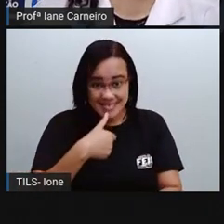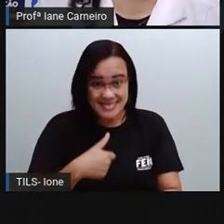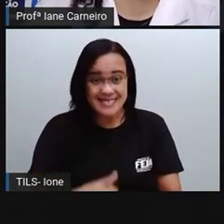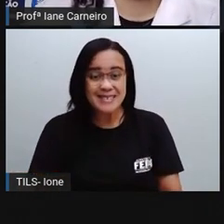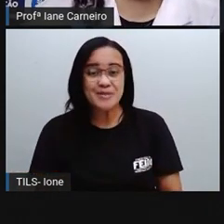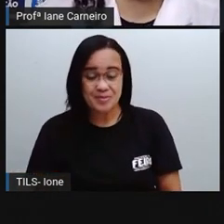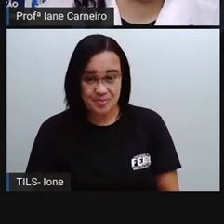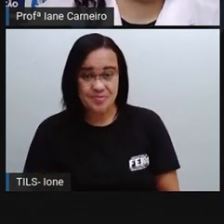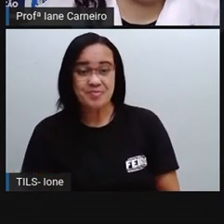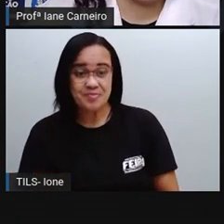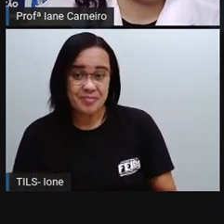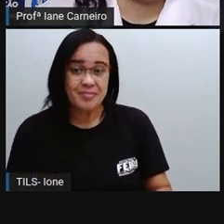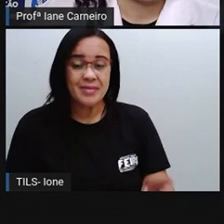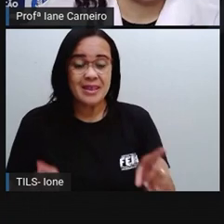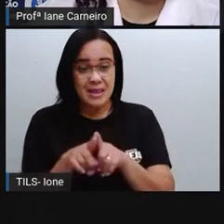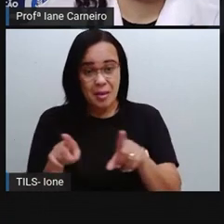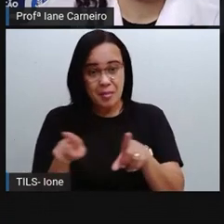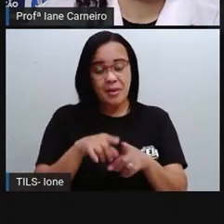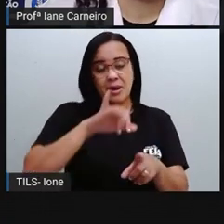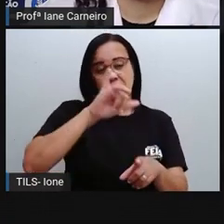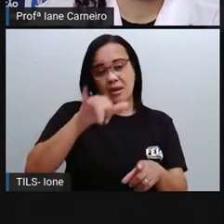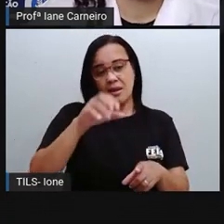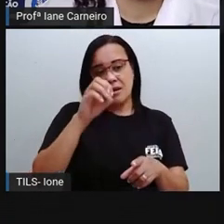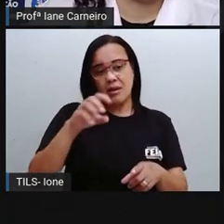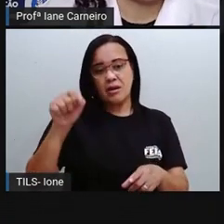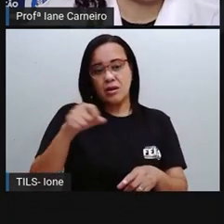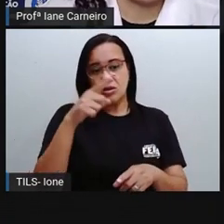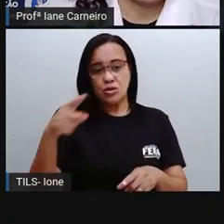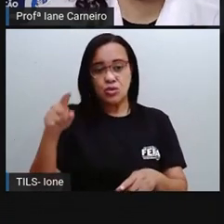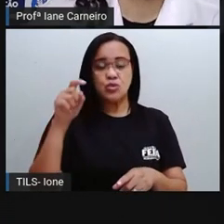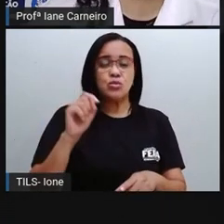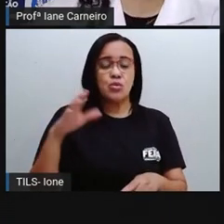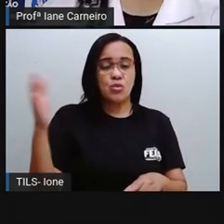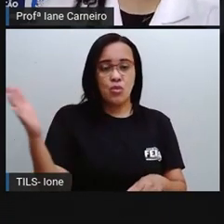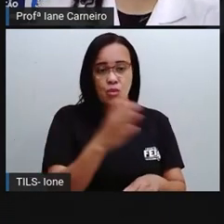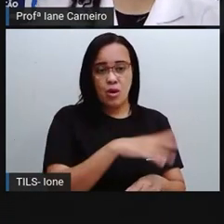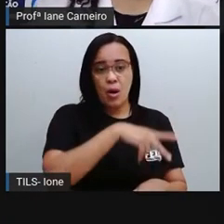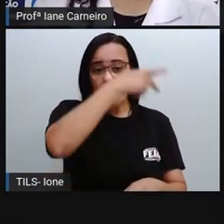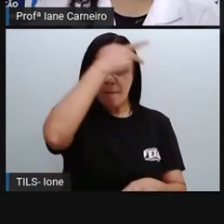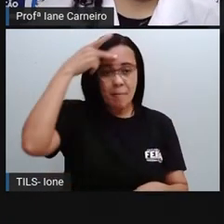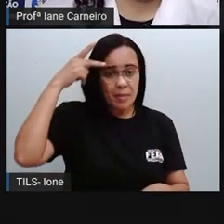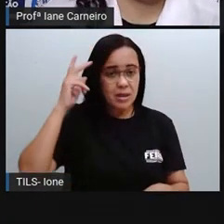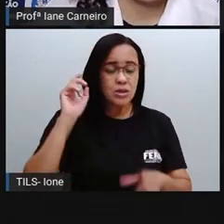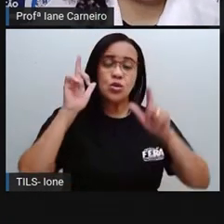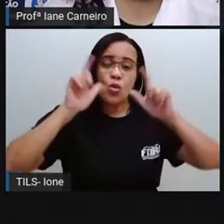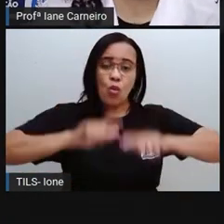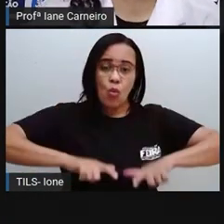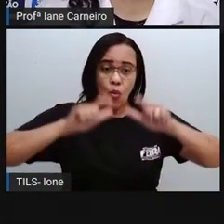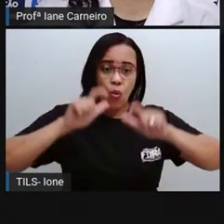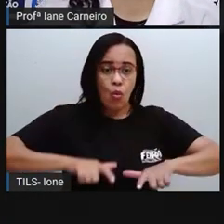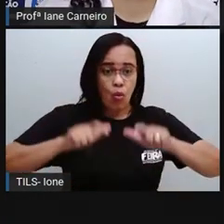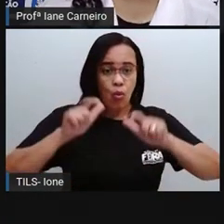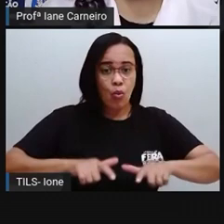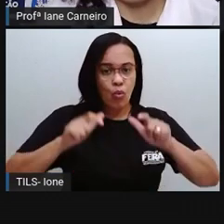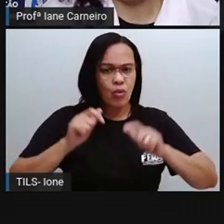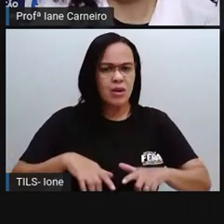Aqui em João Pessoa, ó, na Paraíba. Então, aqui também tem o... Aqui é o marco, né? Marco zero, né? Lá da...